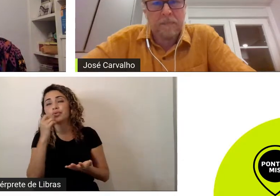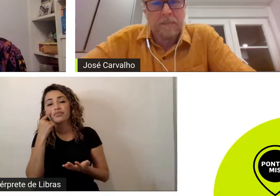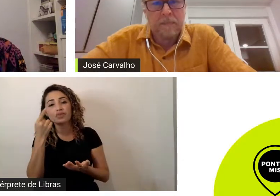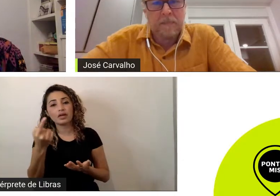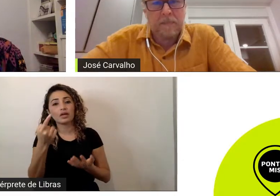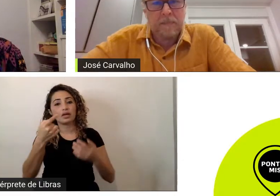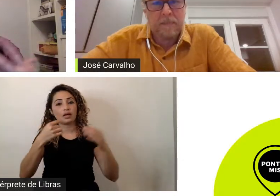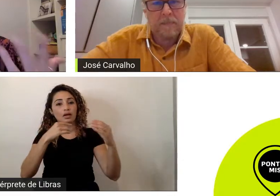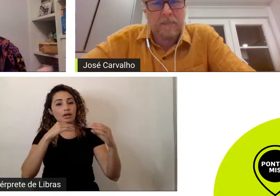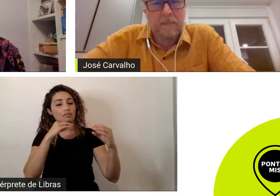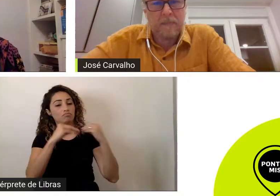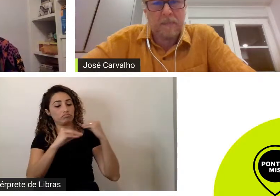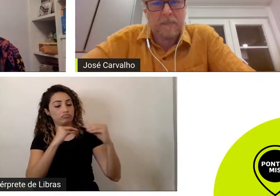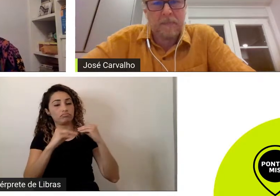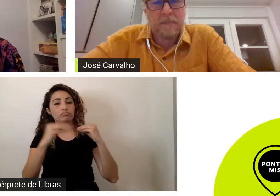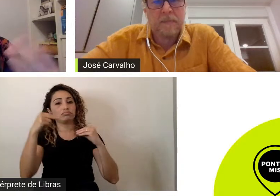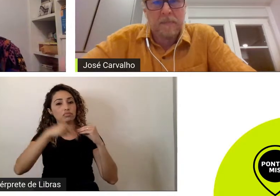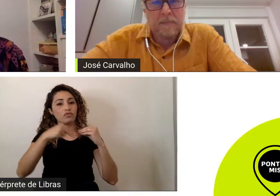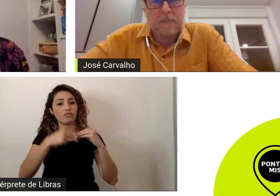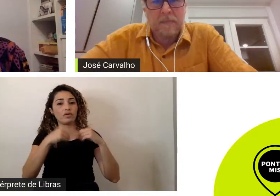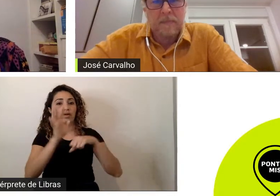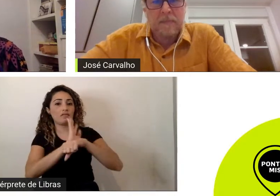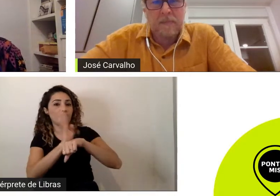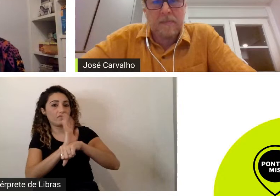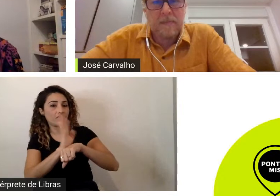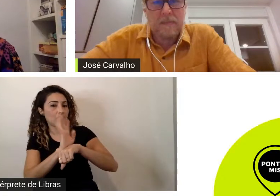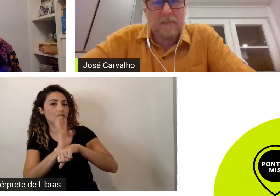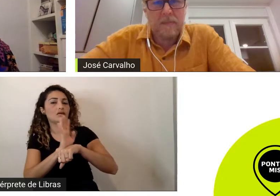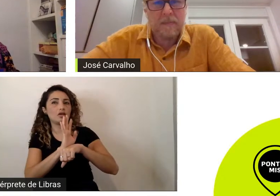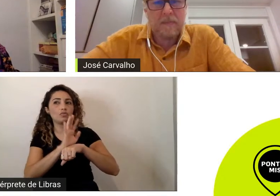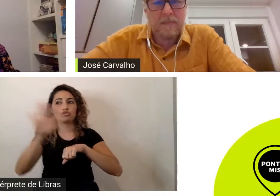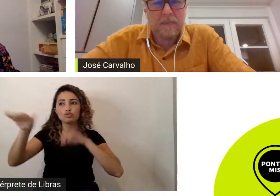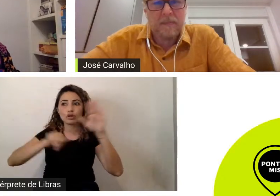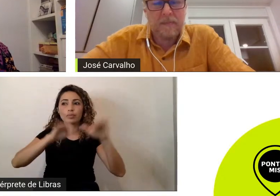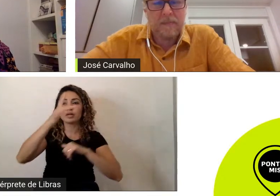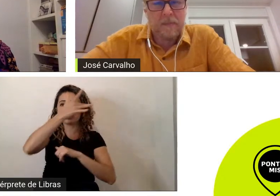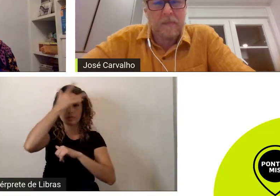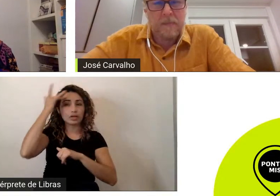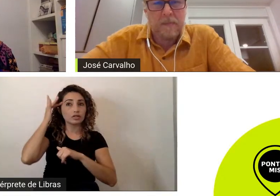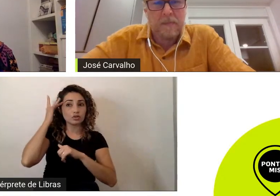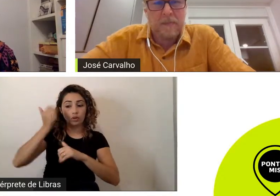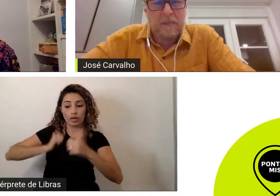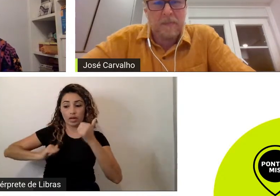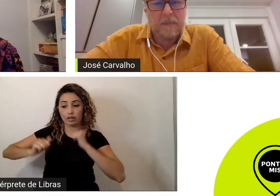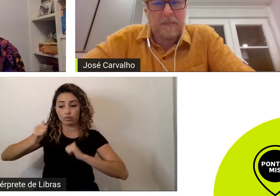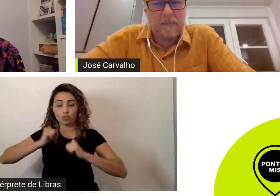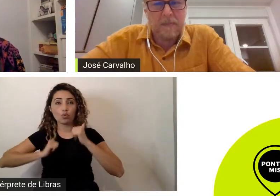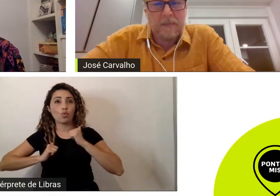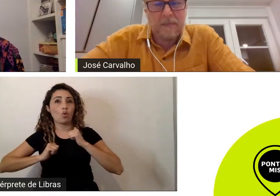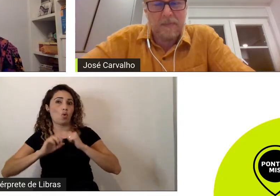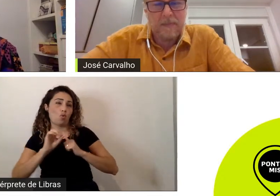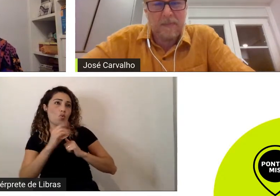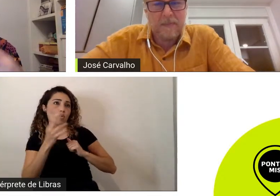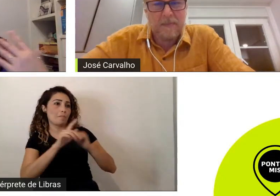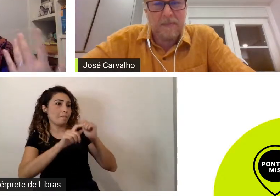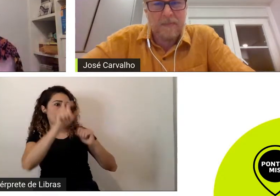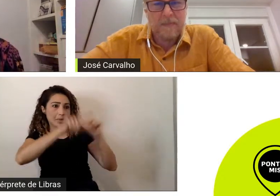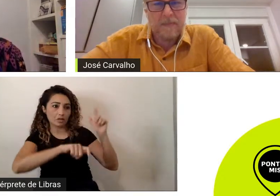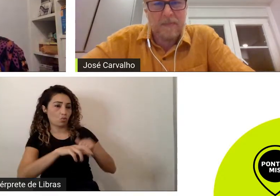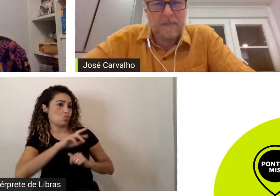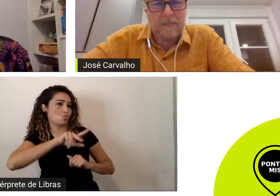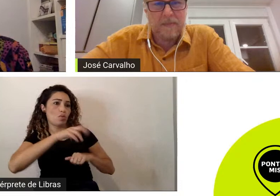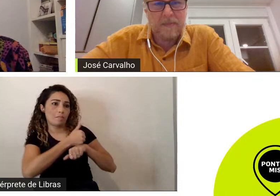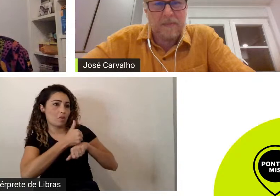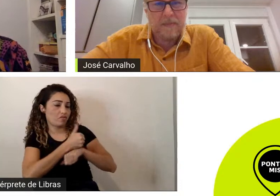às vezes chamando atores ou não atores mas que tem tantos likes nas mídias sociais você considera isso